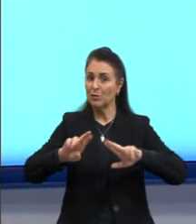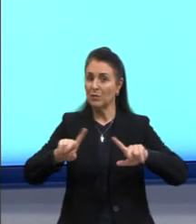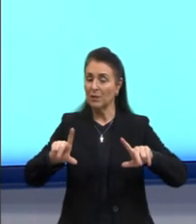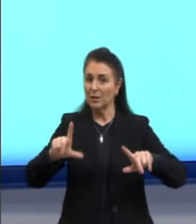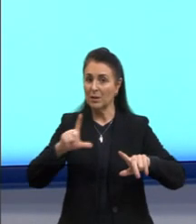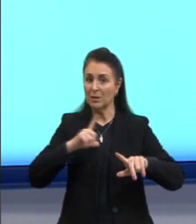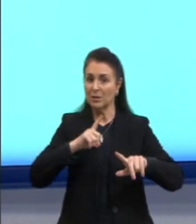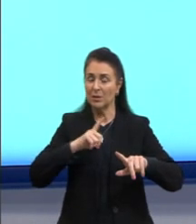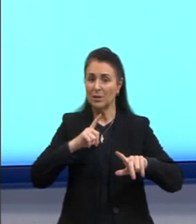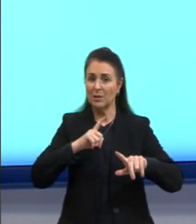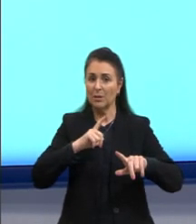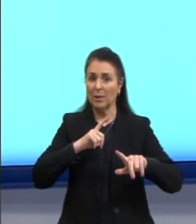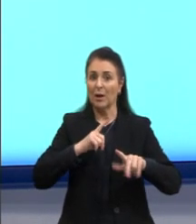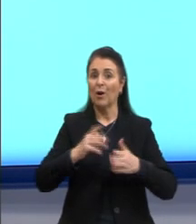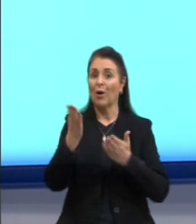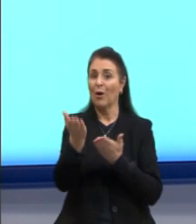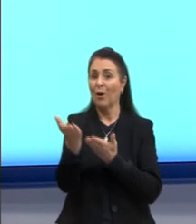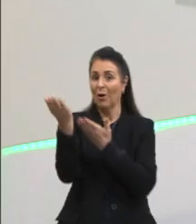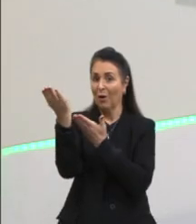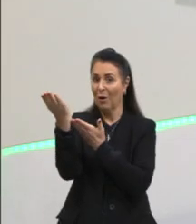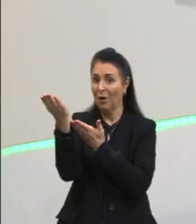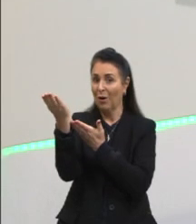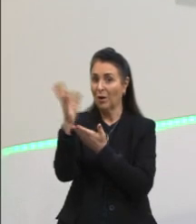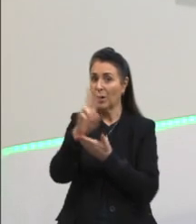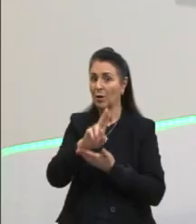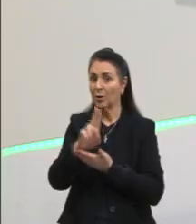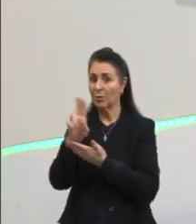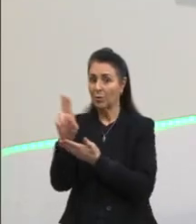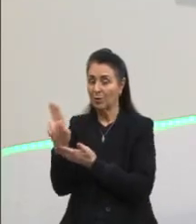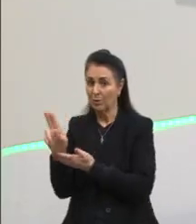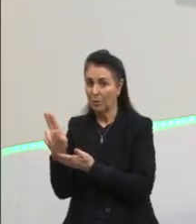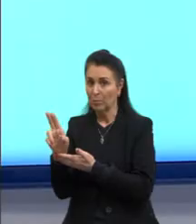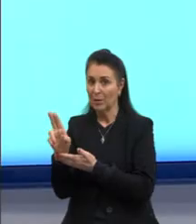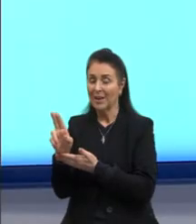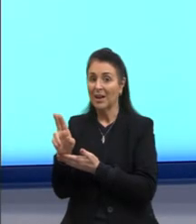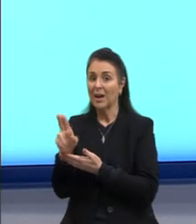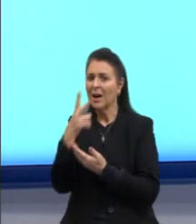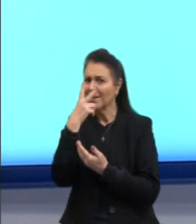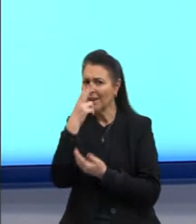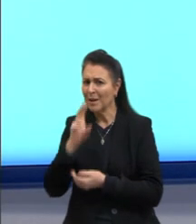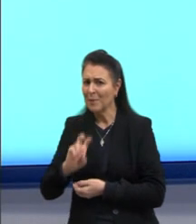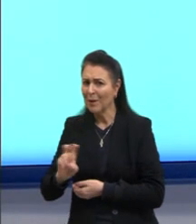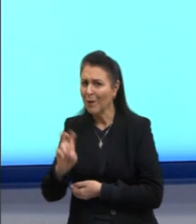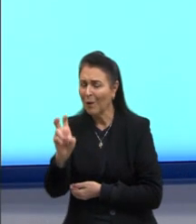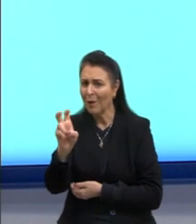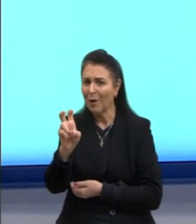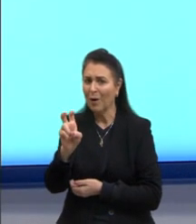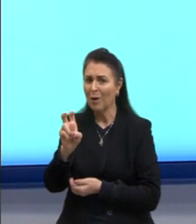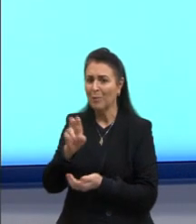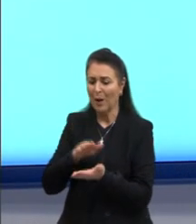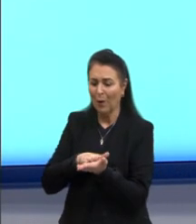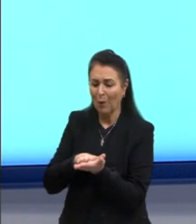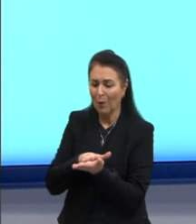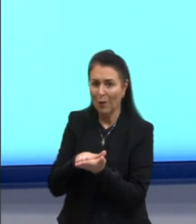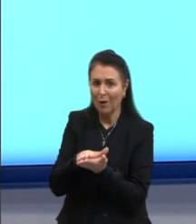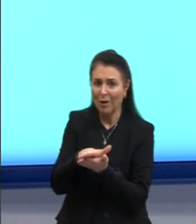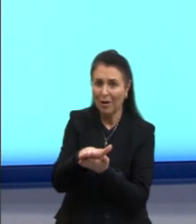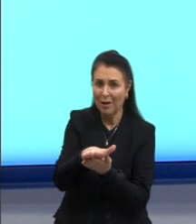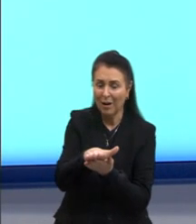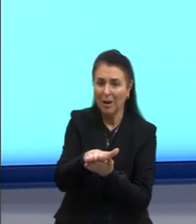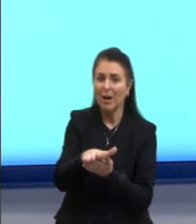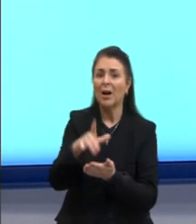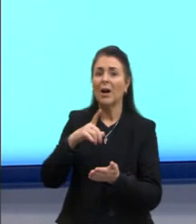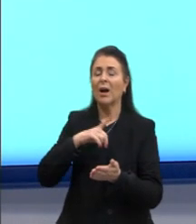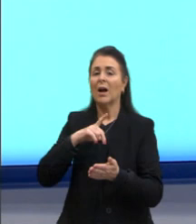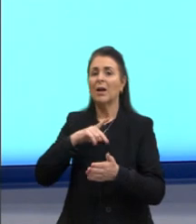ordem squamata. Eles são as serpentes. Os largartos. Temos